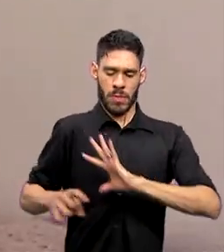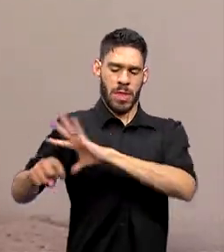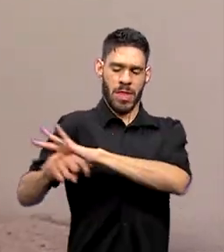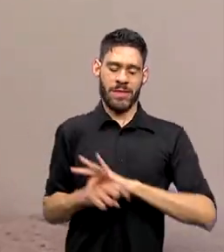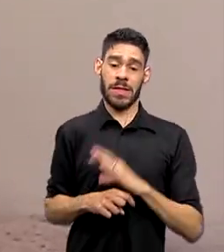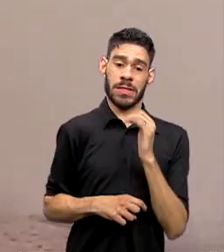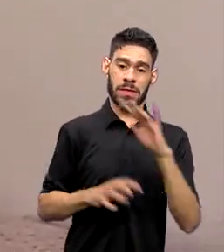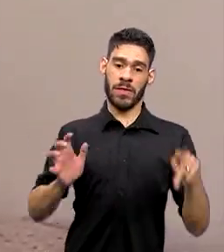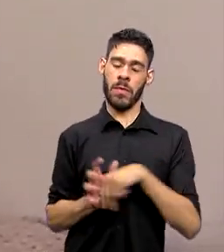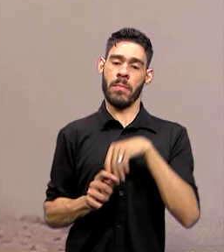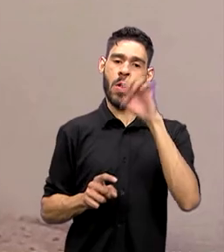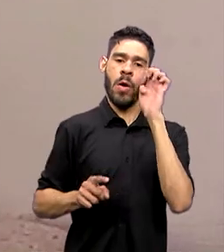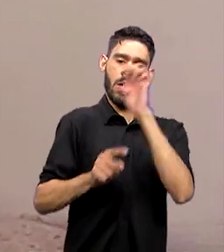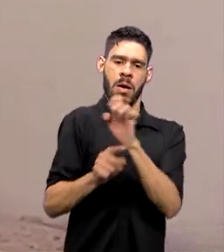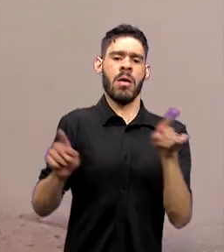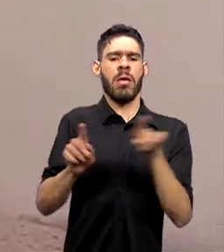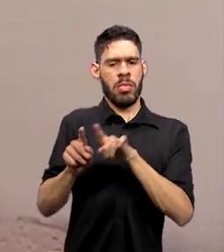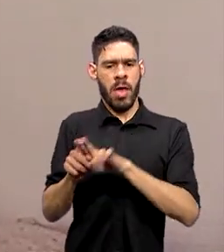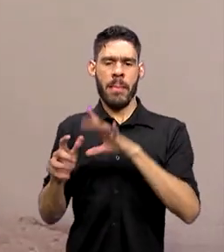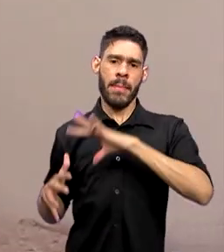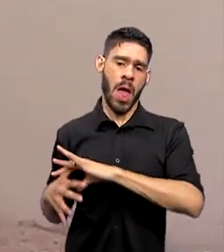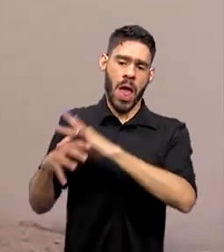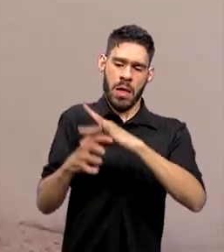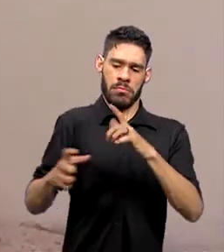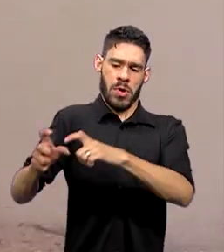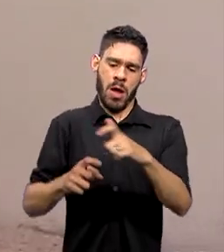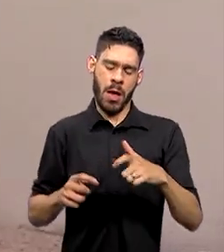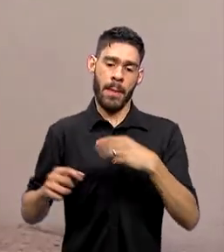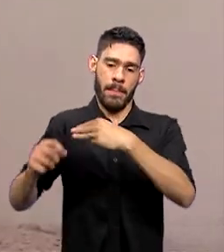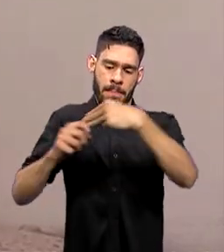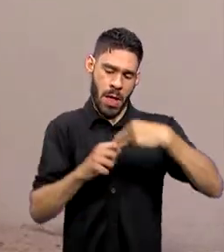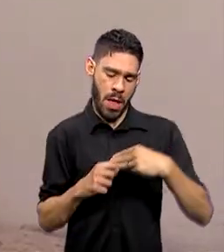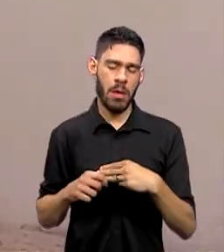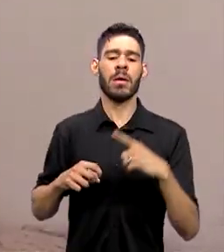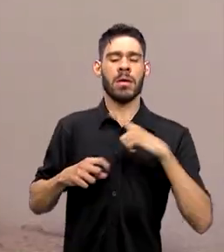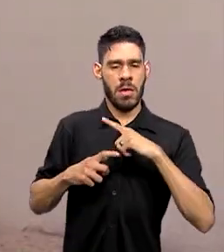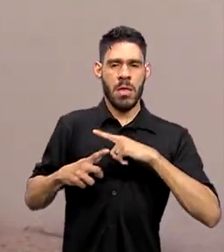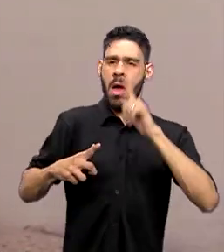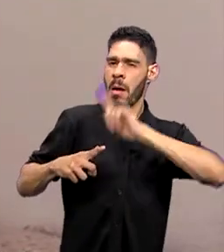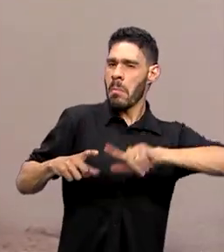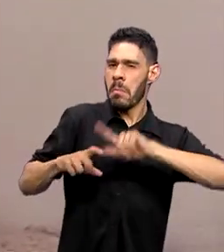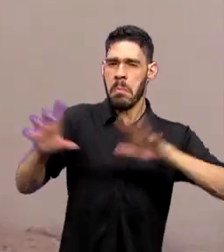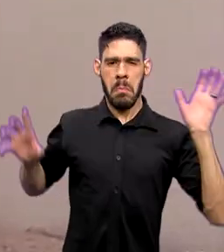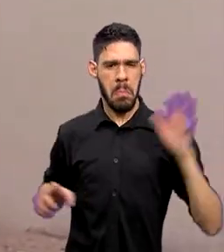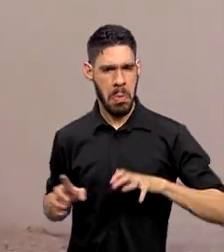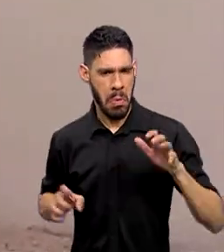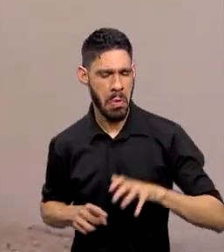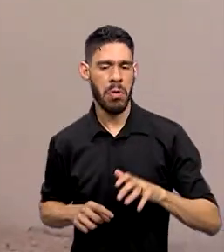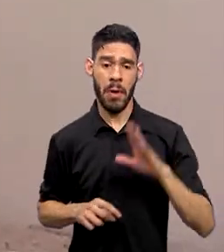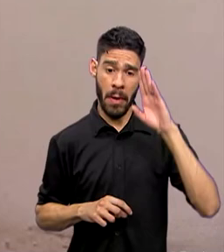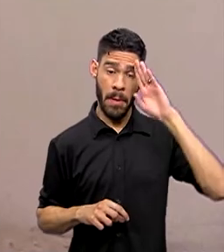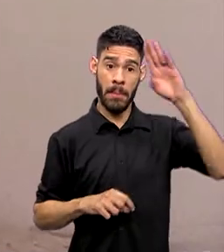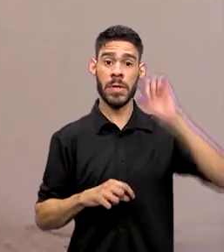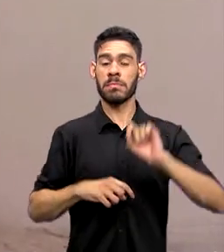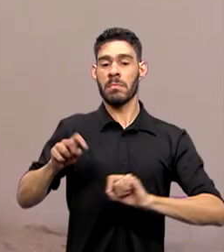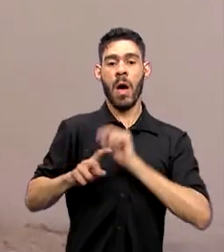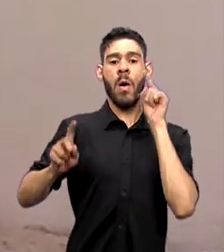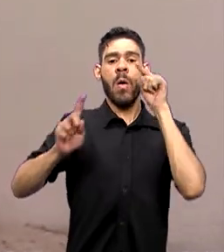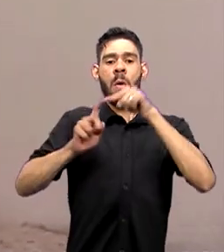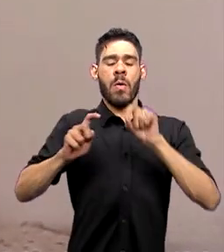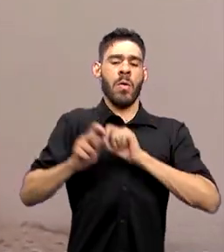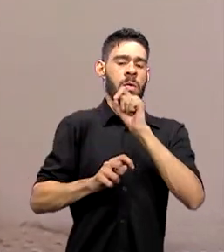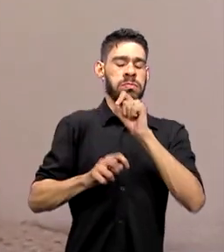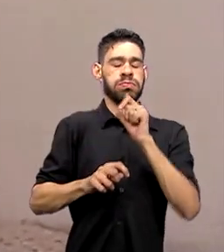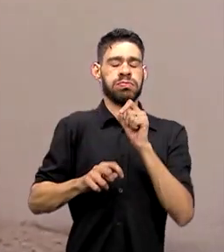Civil do Estado e também com as autoridades locais dos municípios que foram afetados. O principal foco nestas